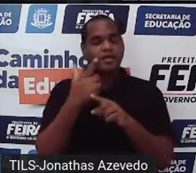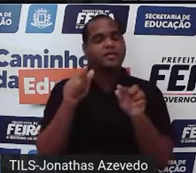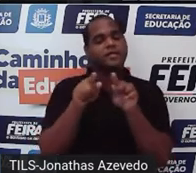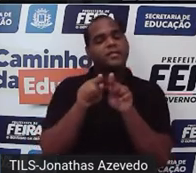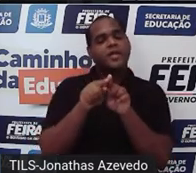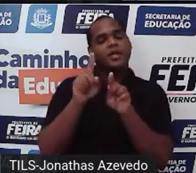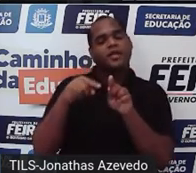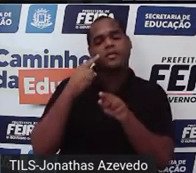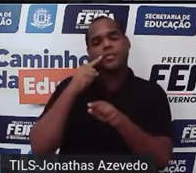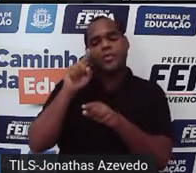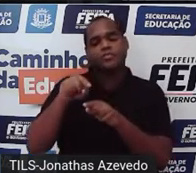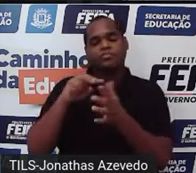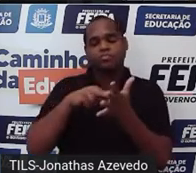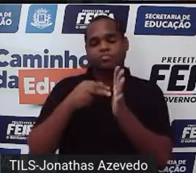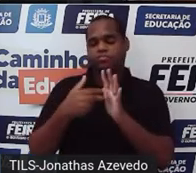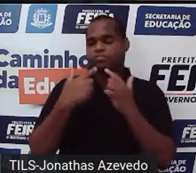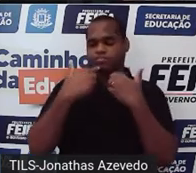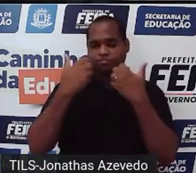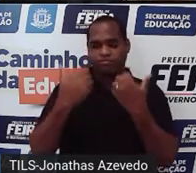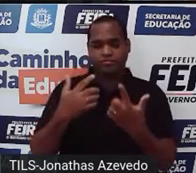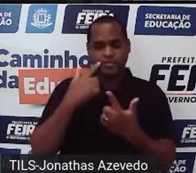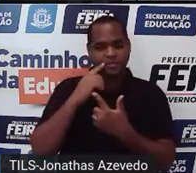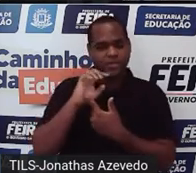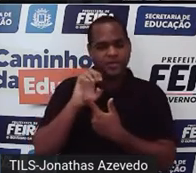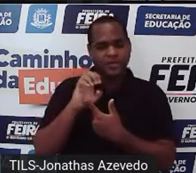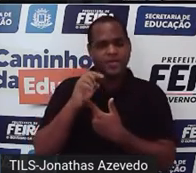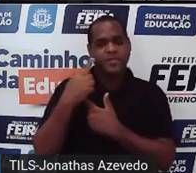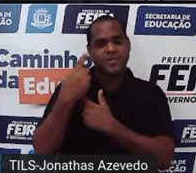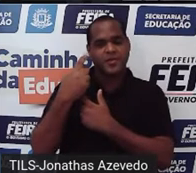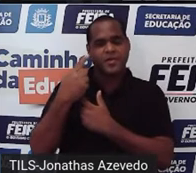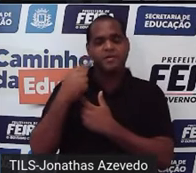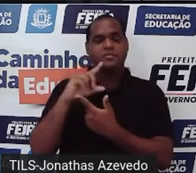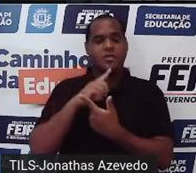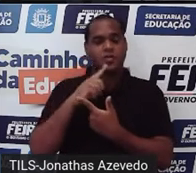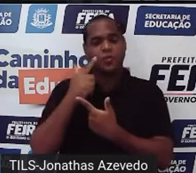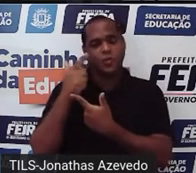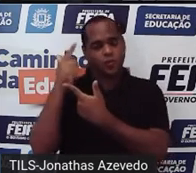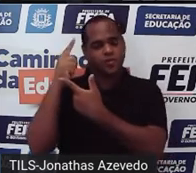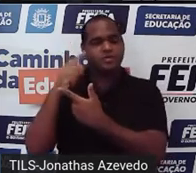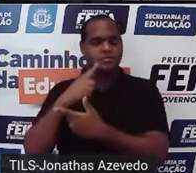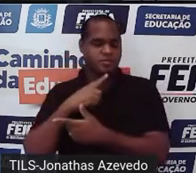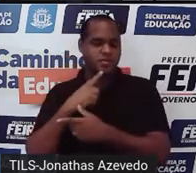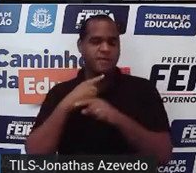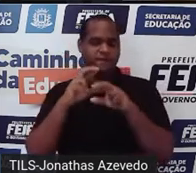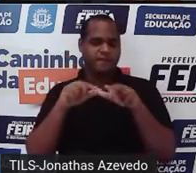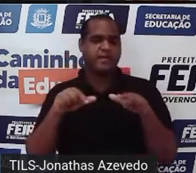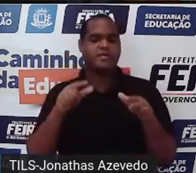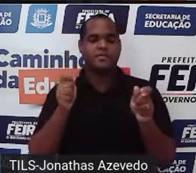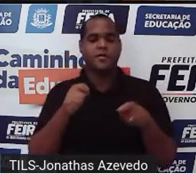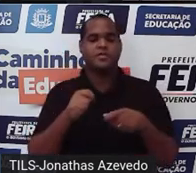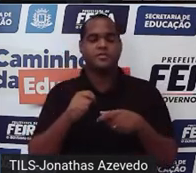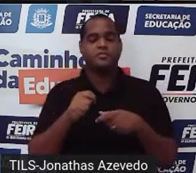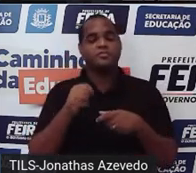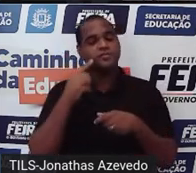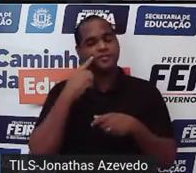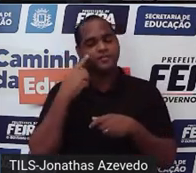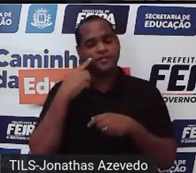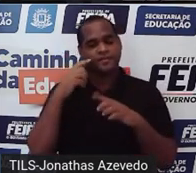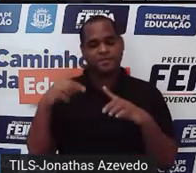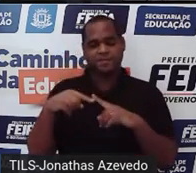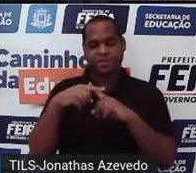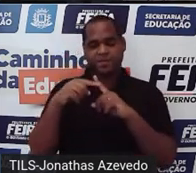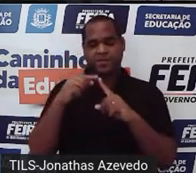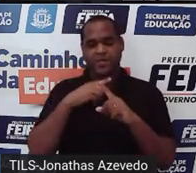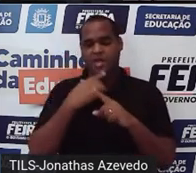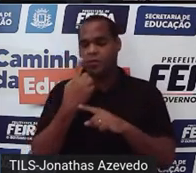esse ponto soluciona tanto uma equação quanto a outra, né? Então, nesse cruzamento a gente tem